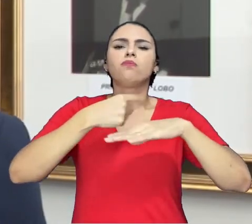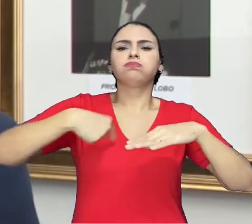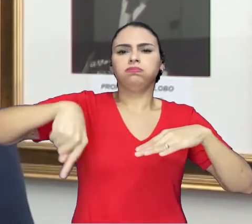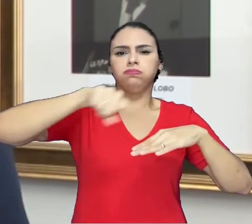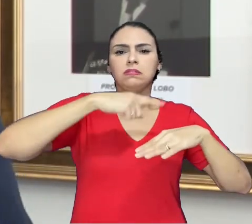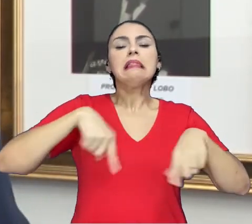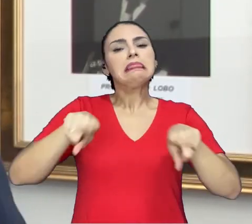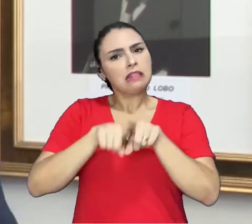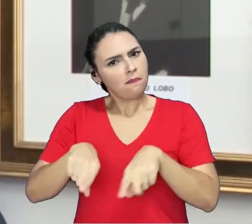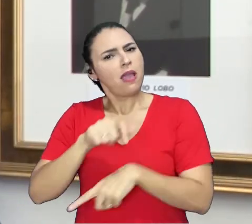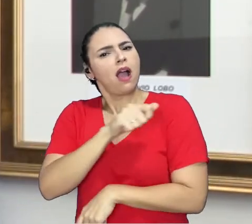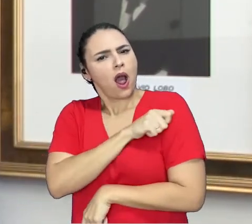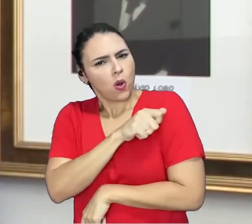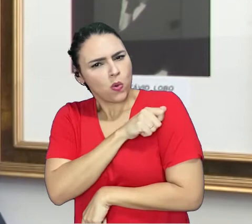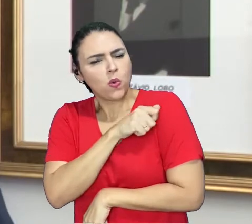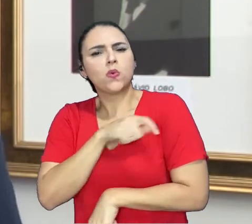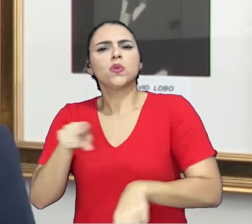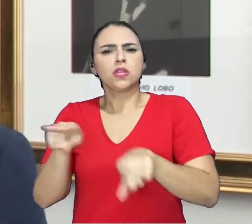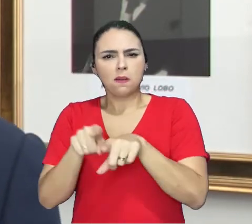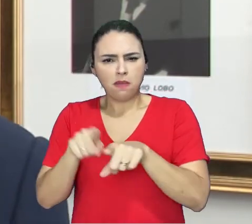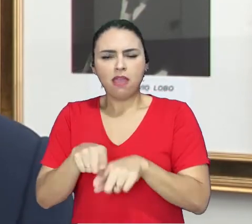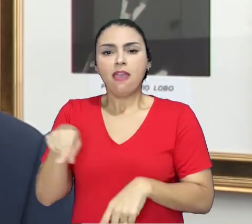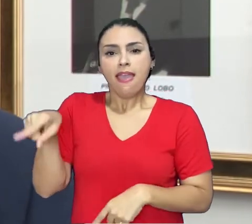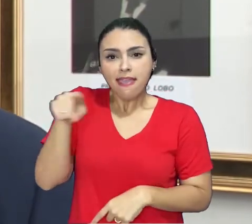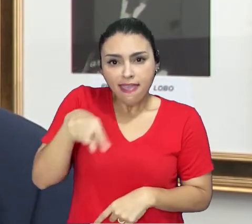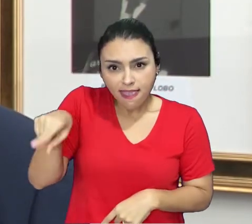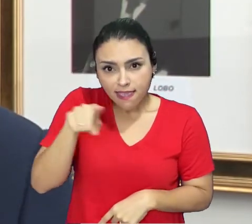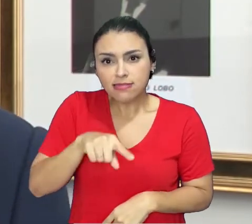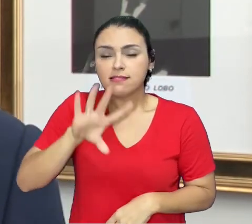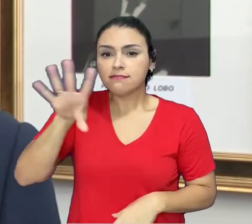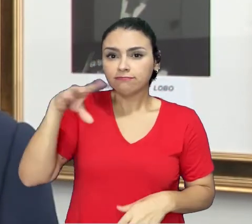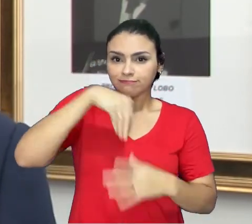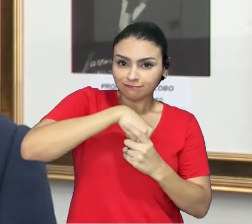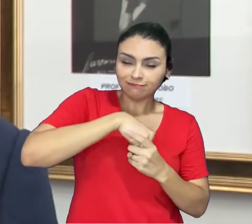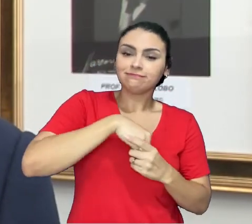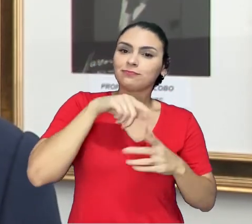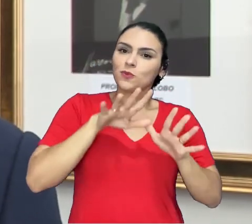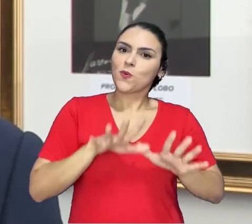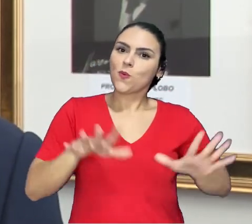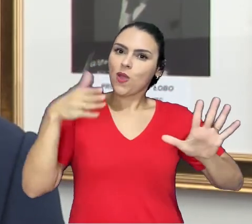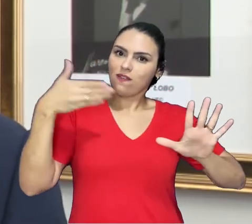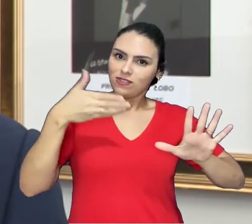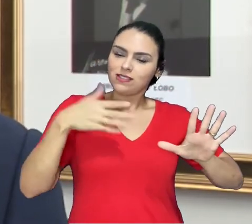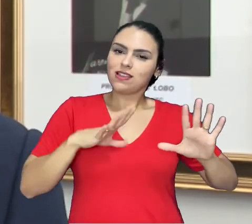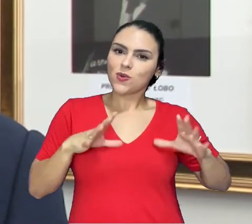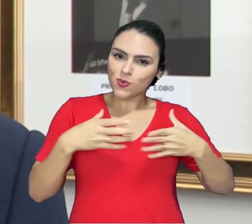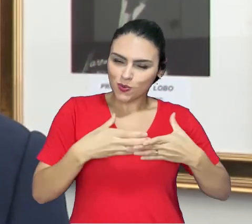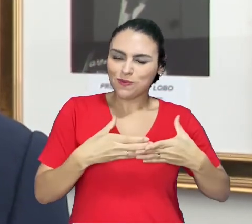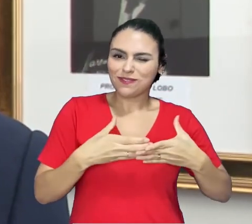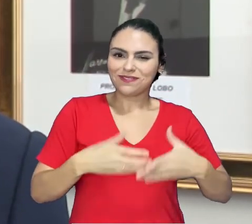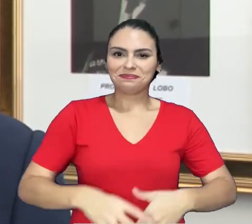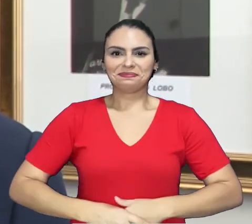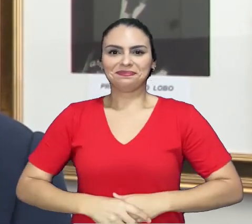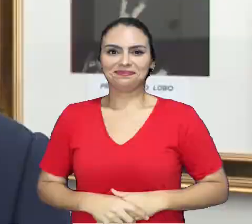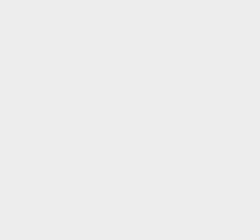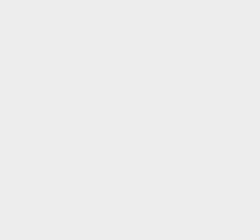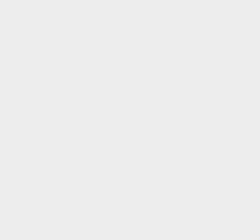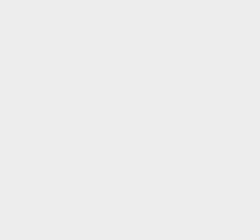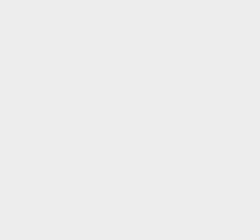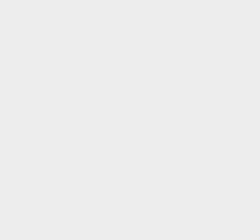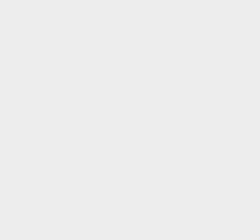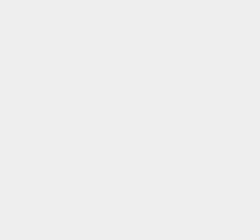e dos próprios estudantes também, que compõem toda essa nossa coletividade.